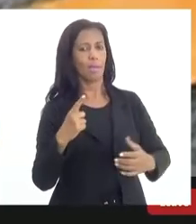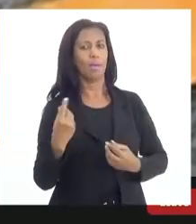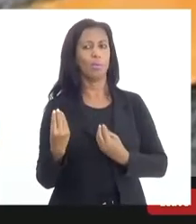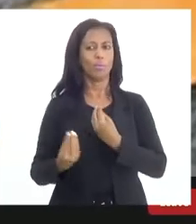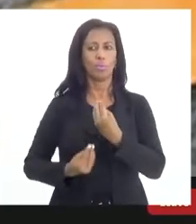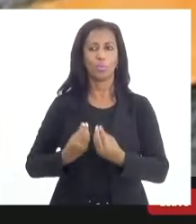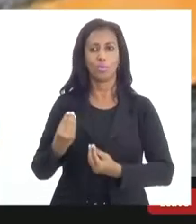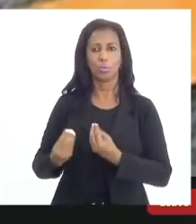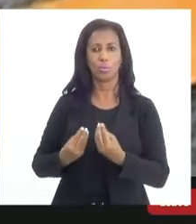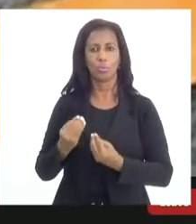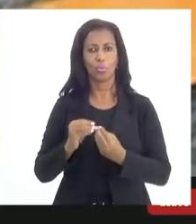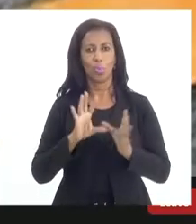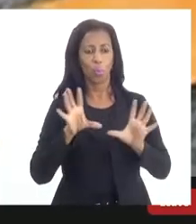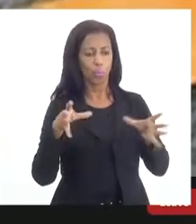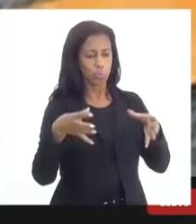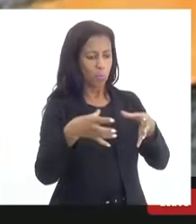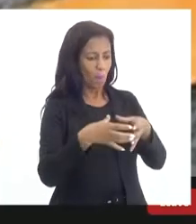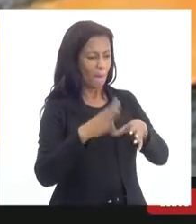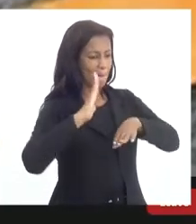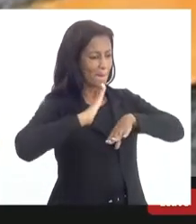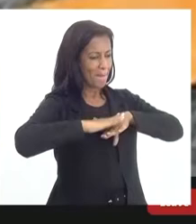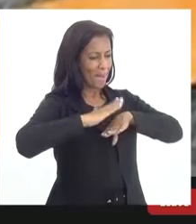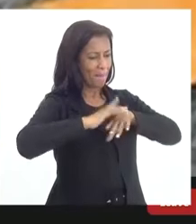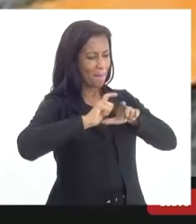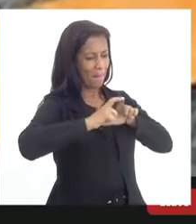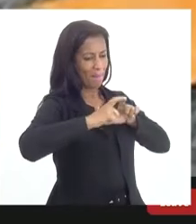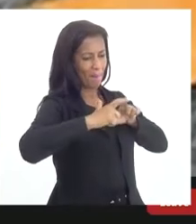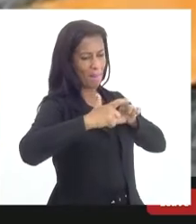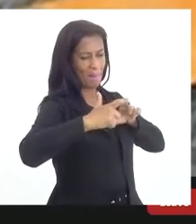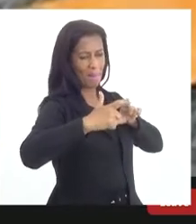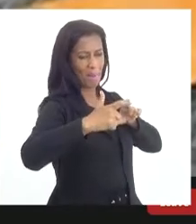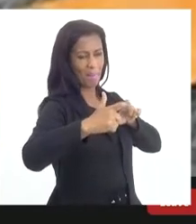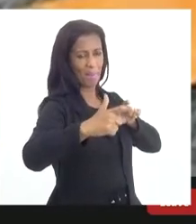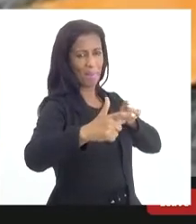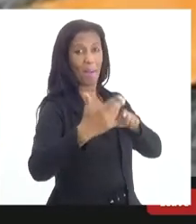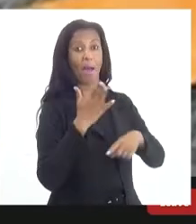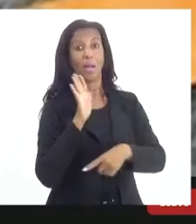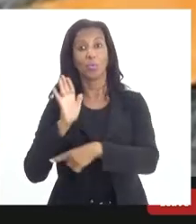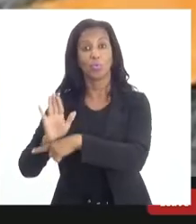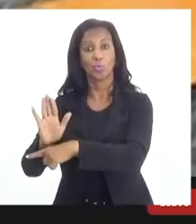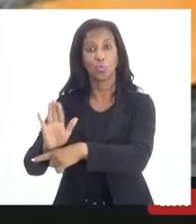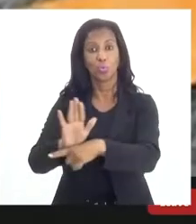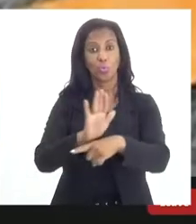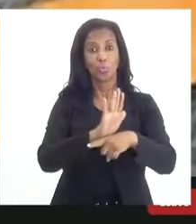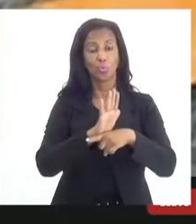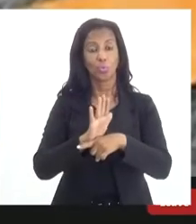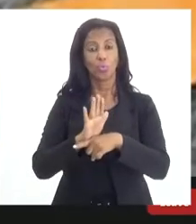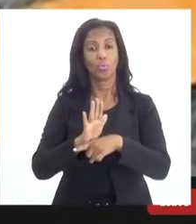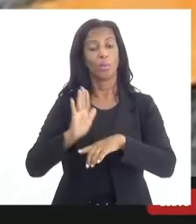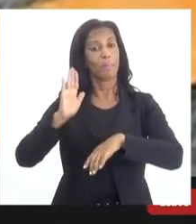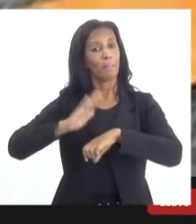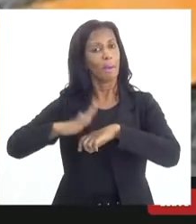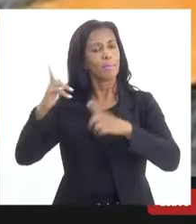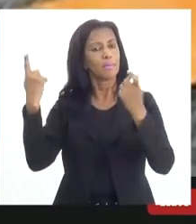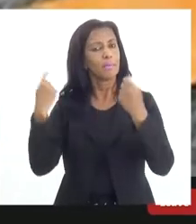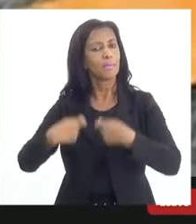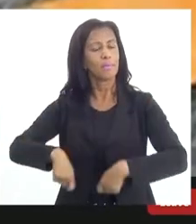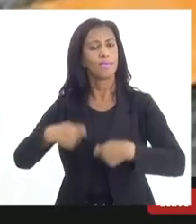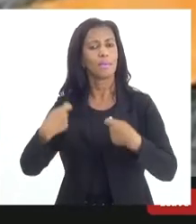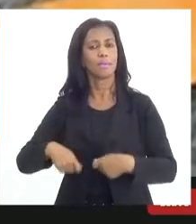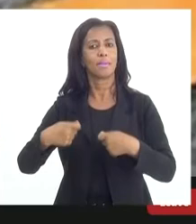banco cada vez maior, cada vez atendendo maior mais as necessidades